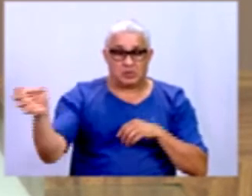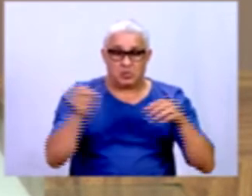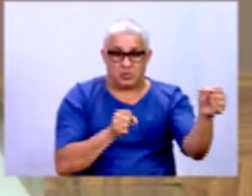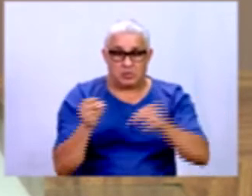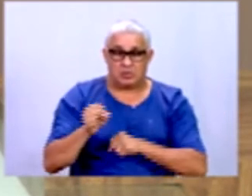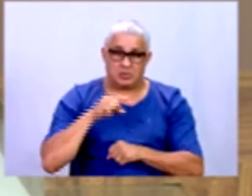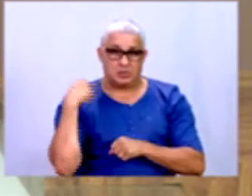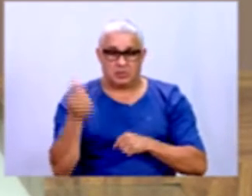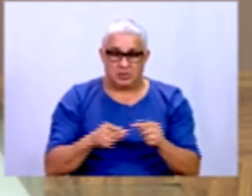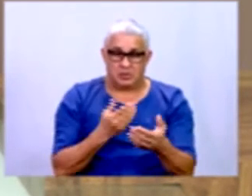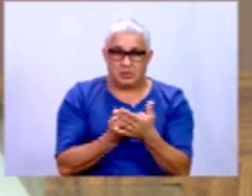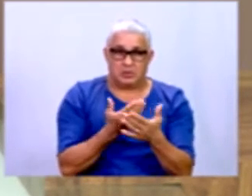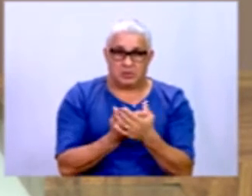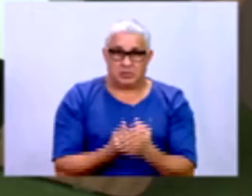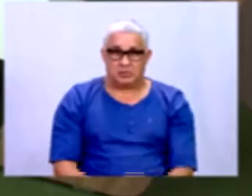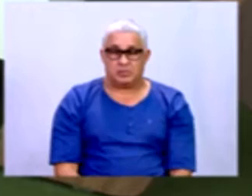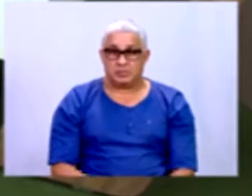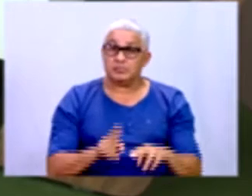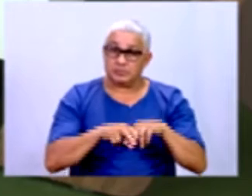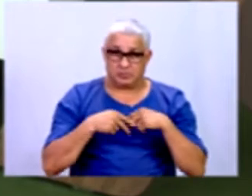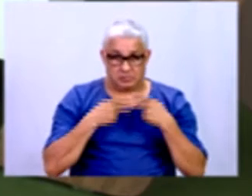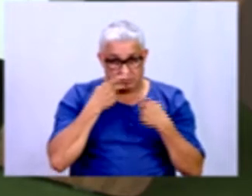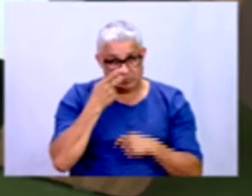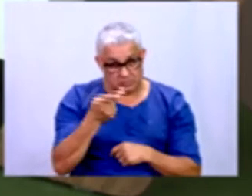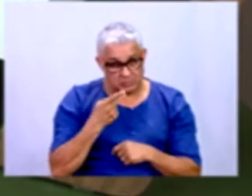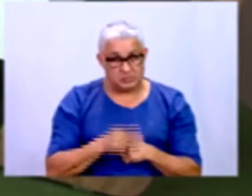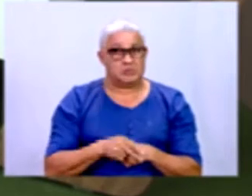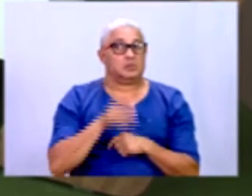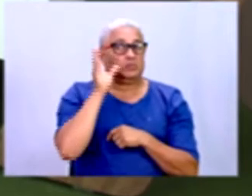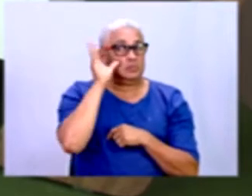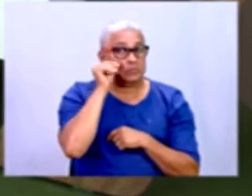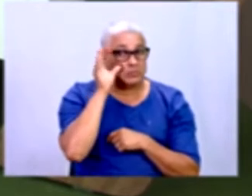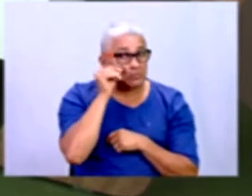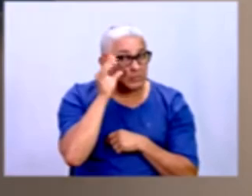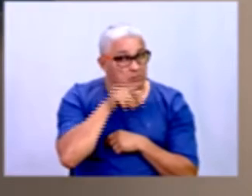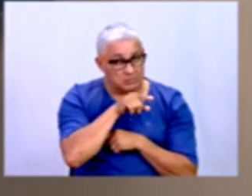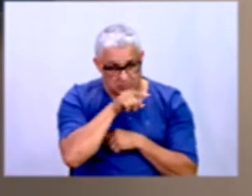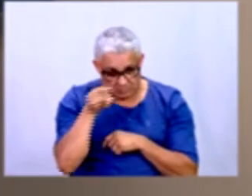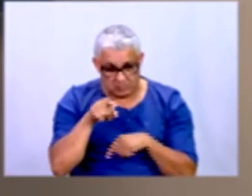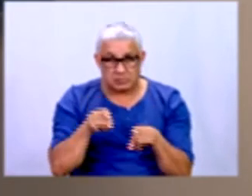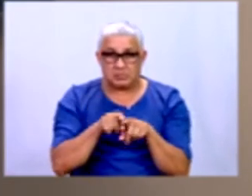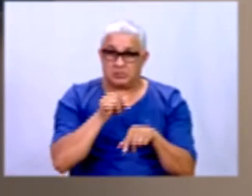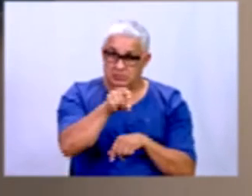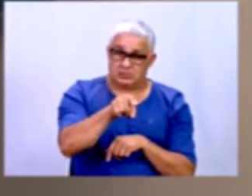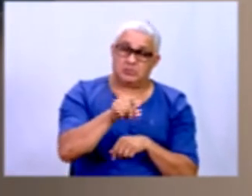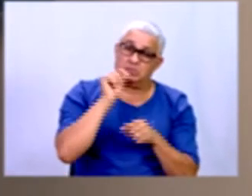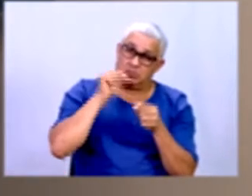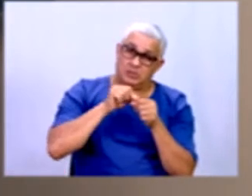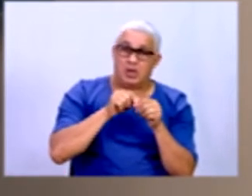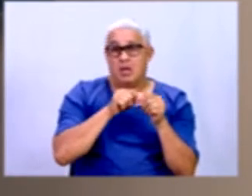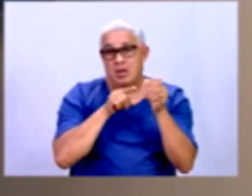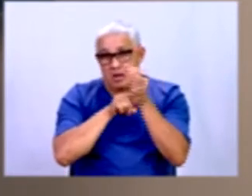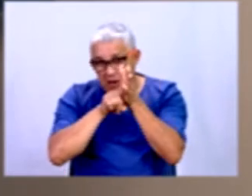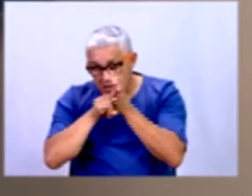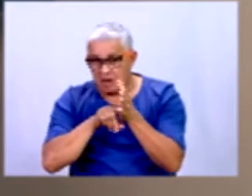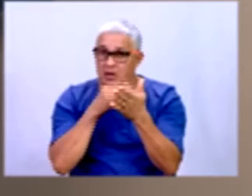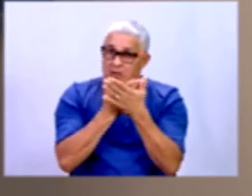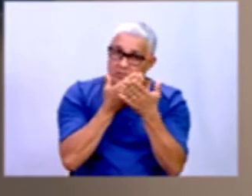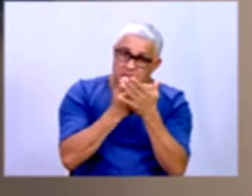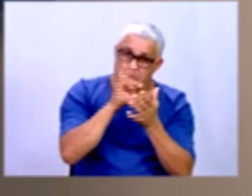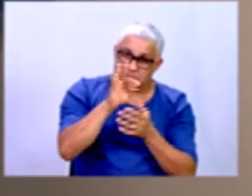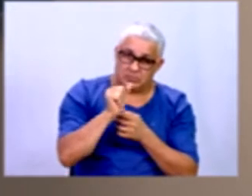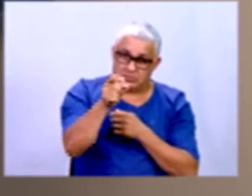a gente está estudando, né? Por isso que eu falei para vocês, sejam curiosos. Se vocês forem fazer um estudo, alguma coisa sobre a